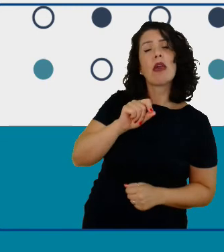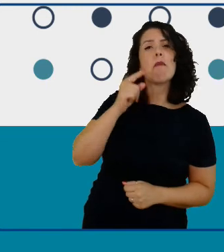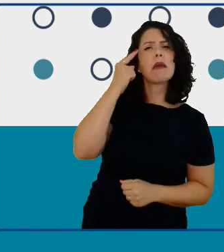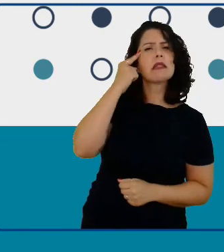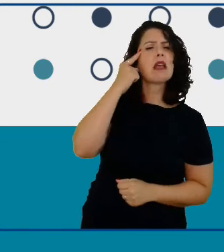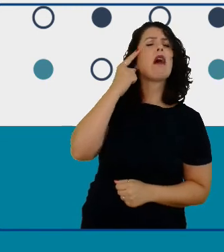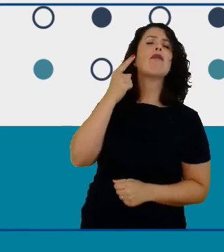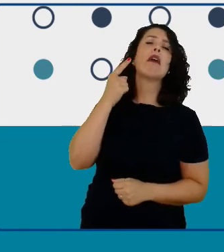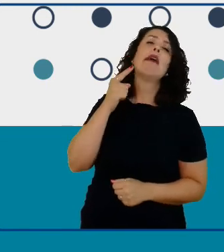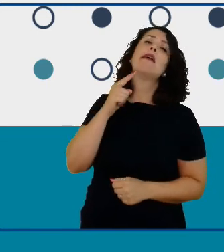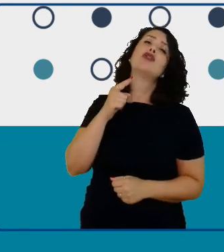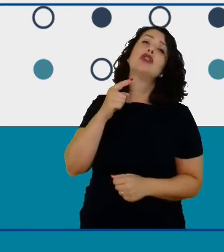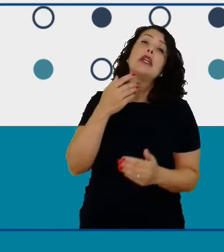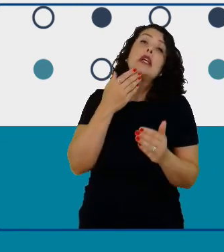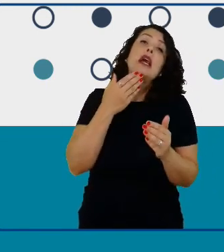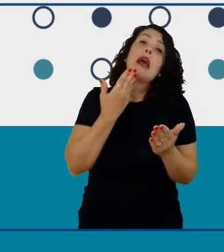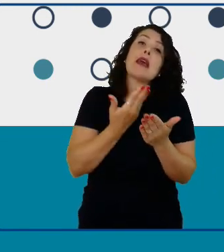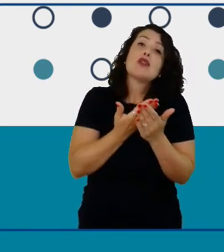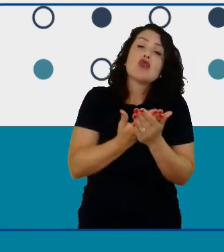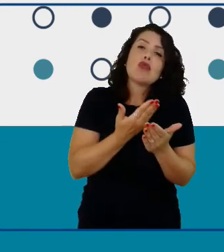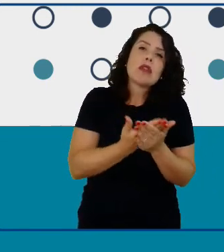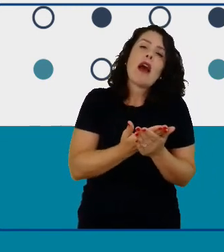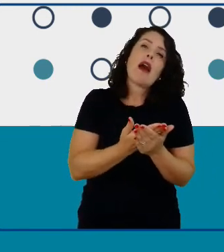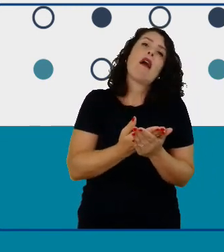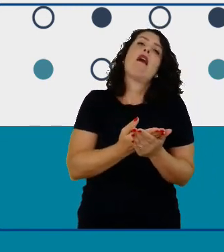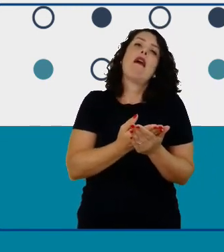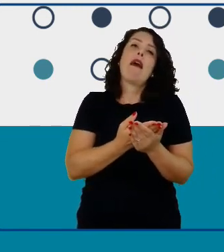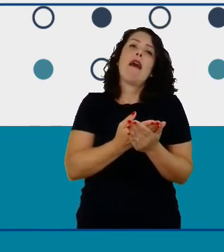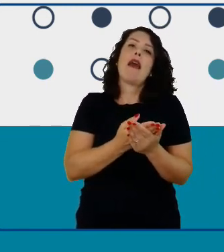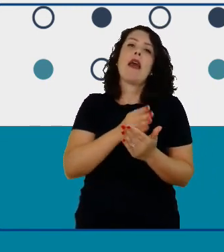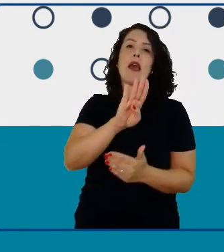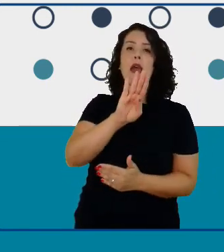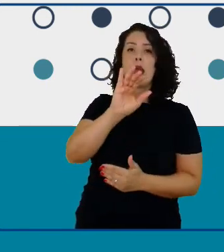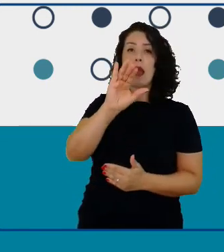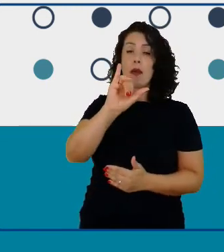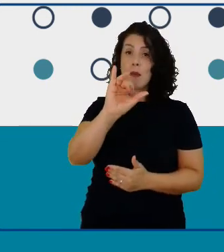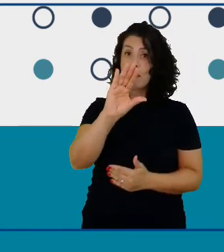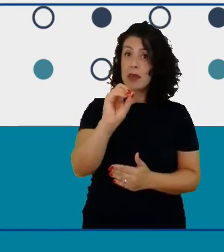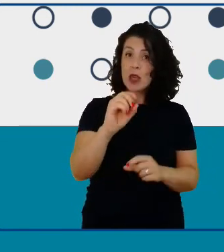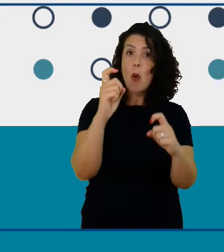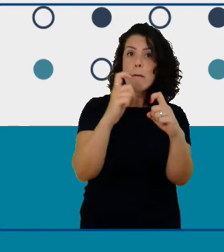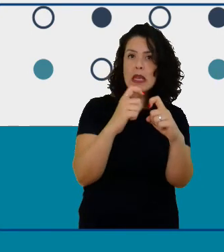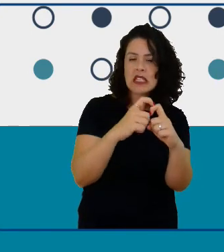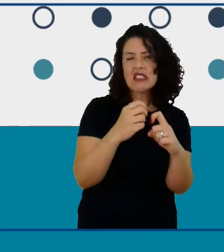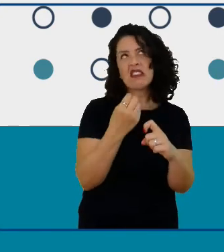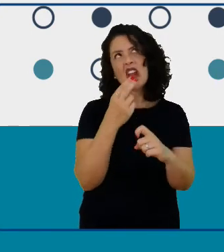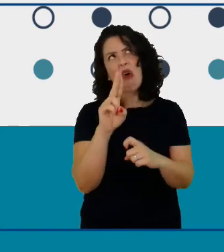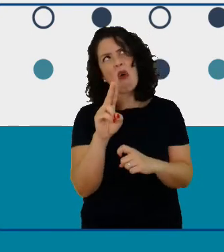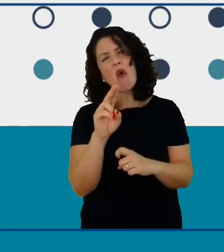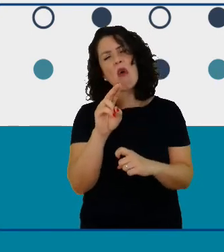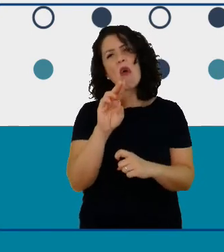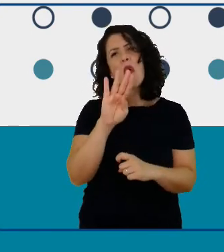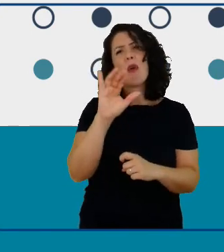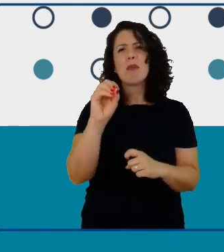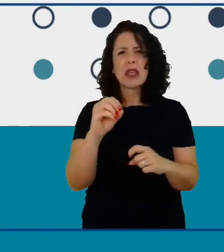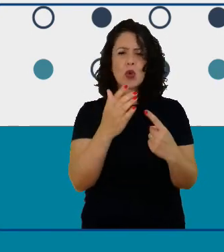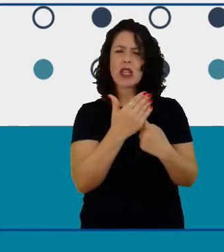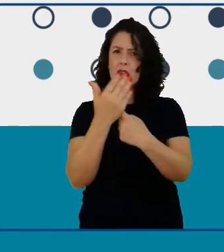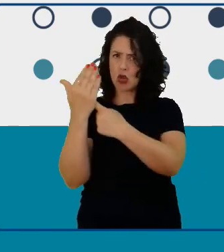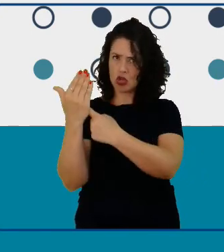biotecnologia era alguma dessas bios que eram conectadas com uma outra área de ciências da saúde só que ele foi parar no meu clube